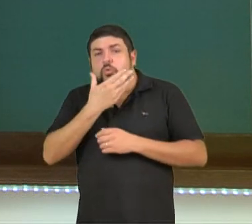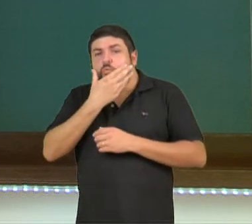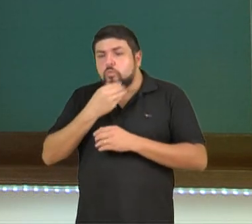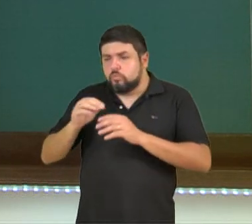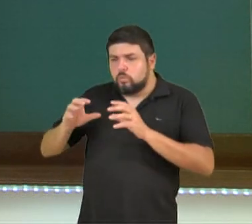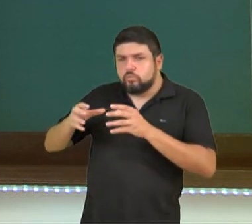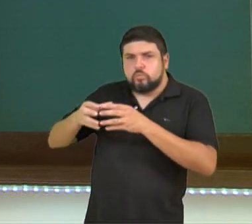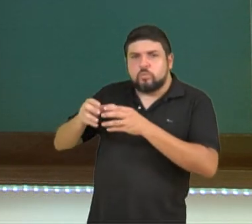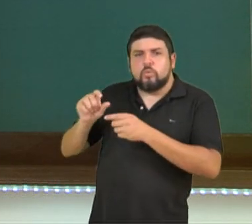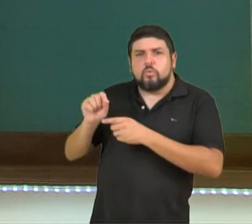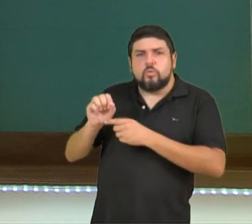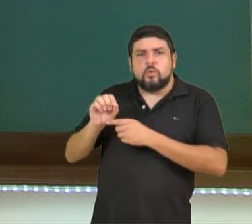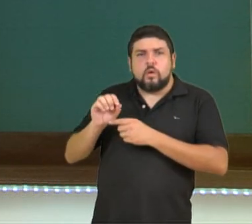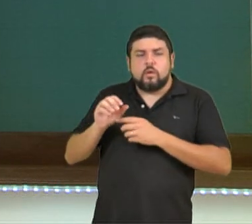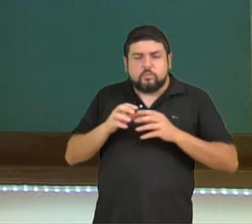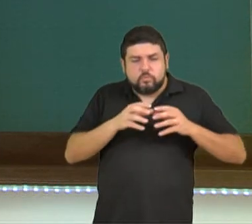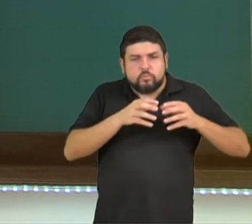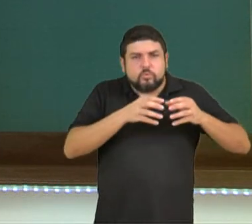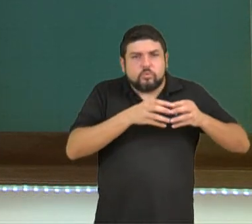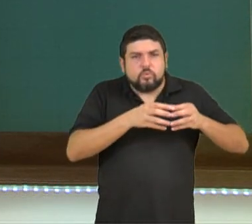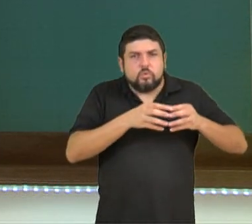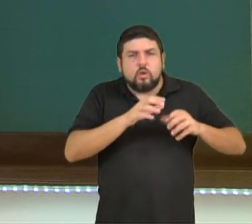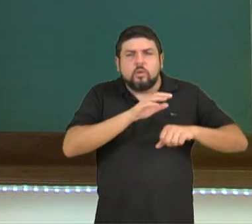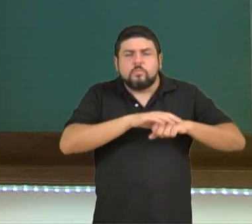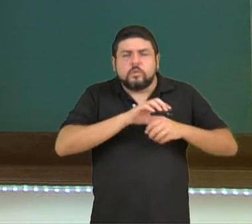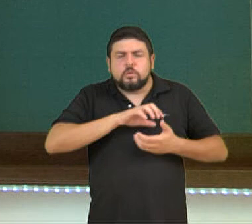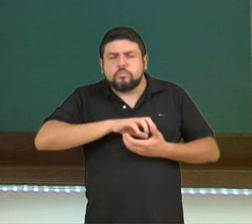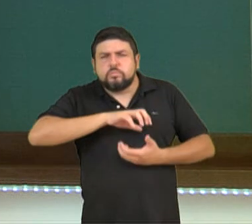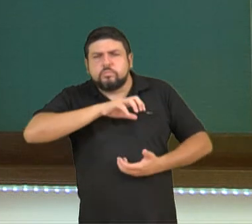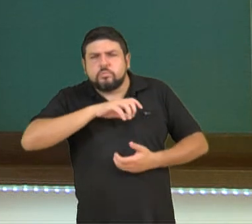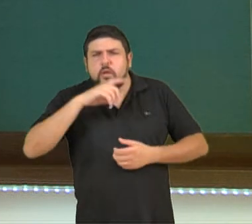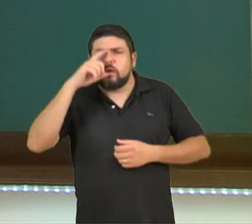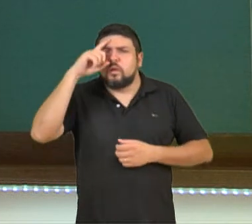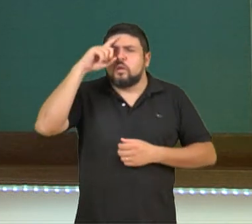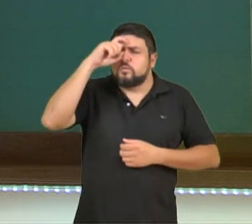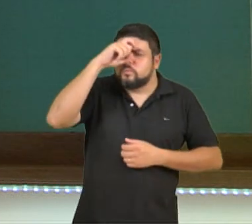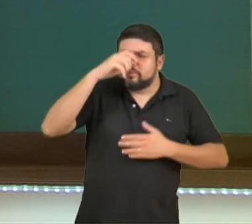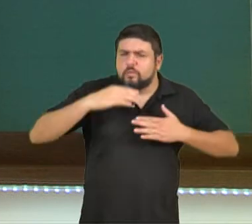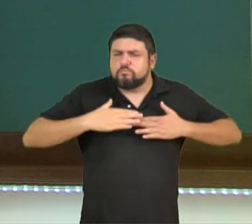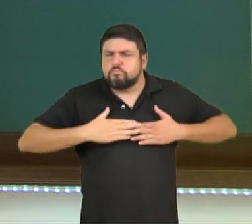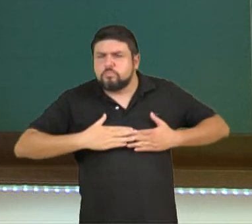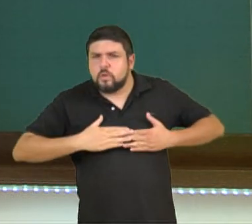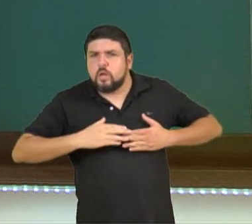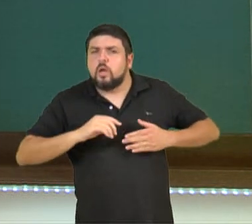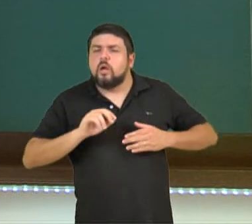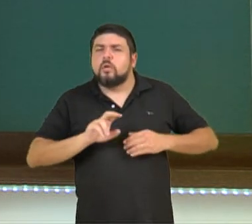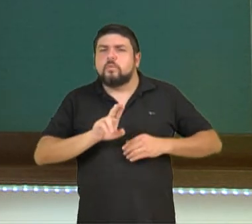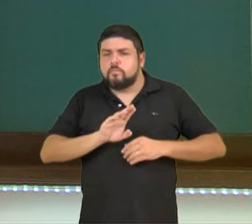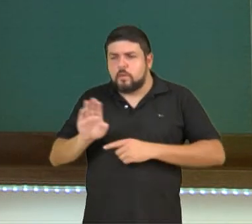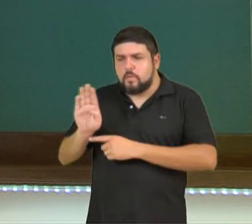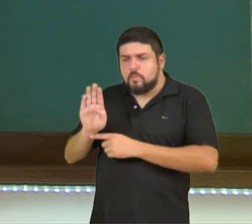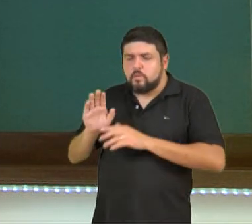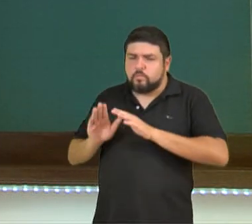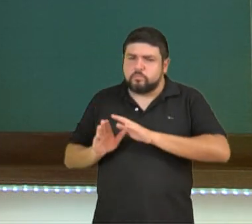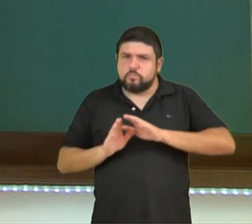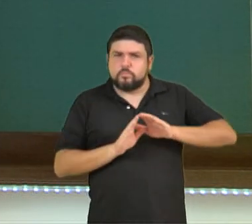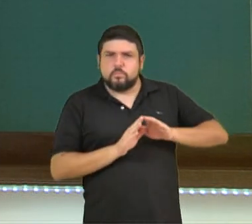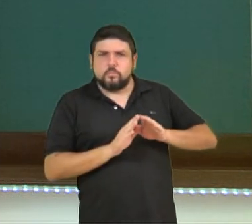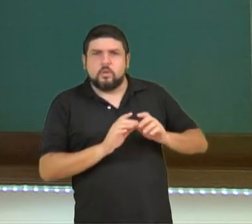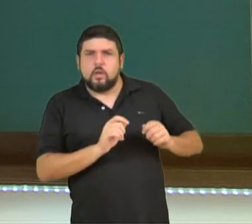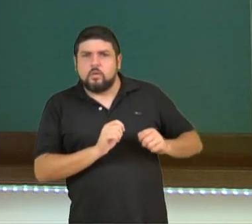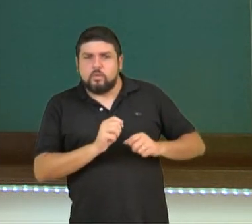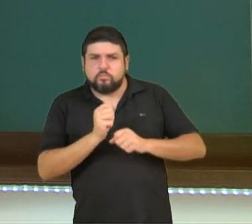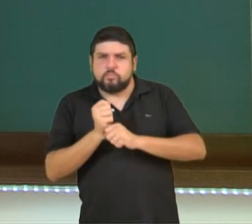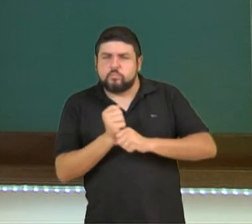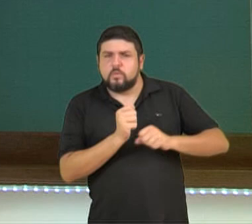são formadas por veteranos, então as pessoas mais velhas que tem um pouco mais de dificuldade física, eles vão para o softball e tem um pouco de preconceito com relação a